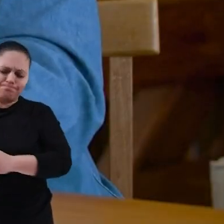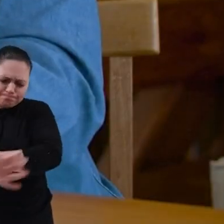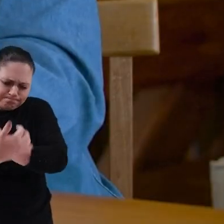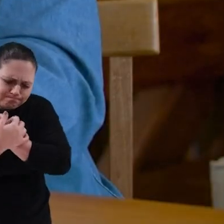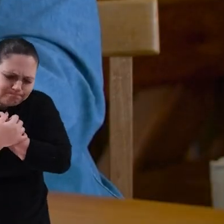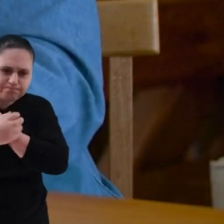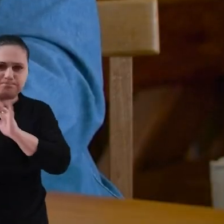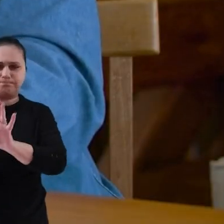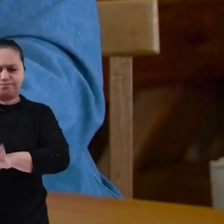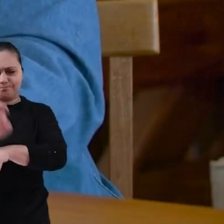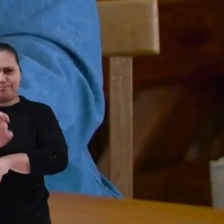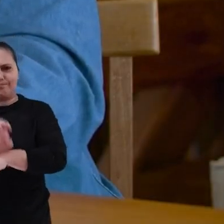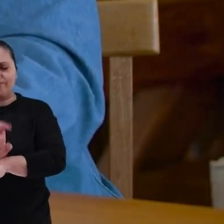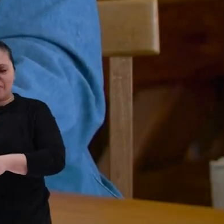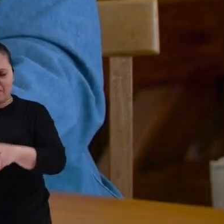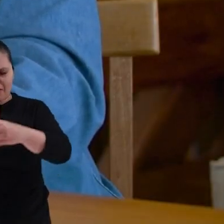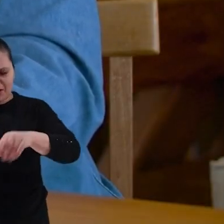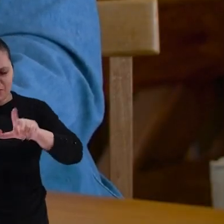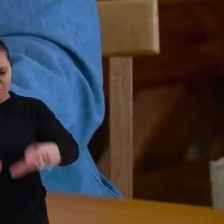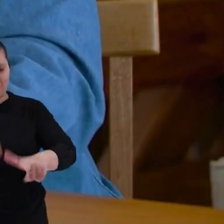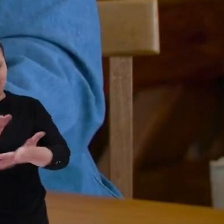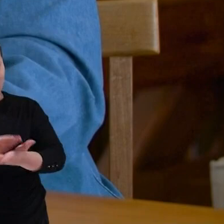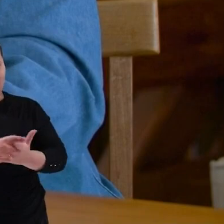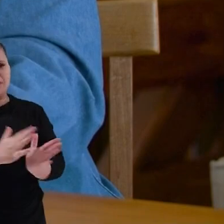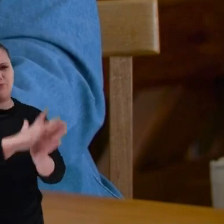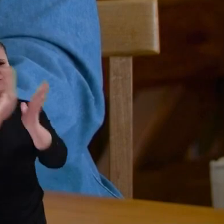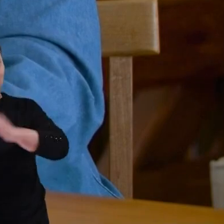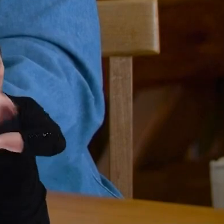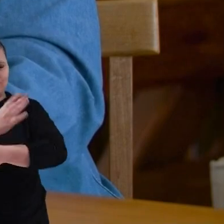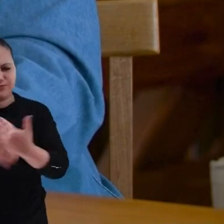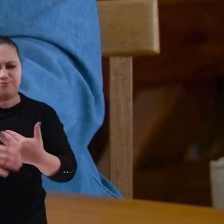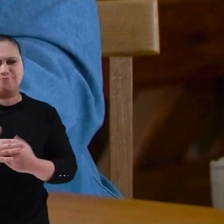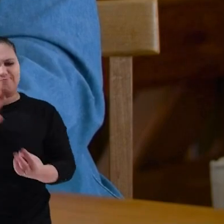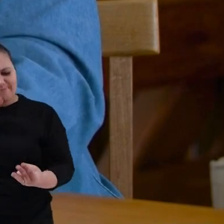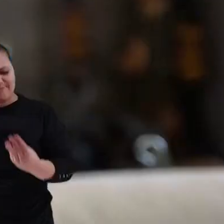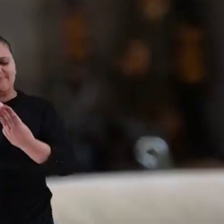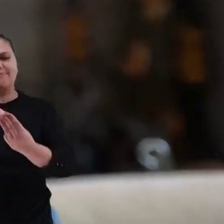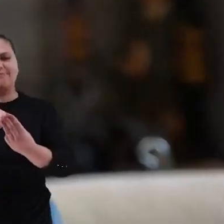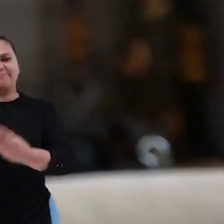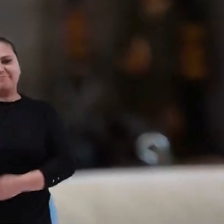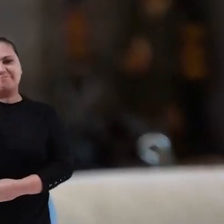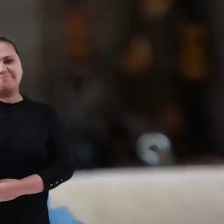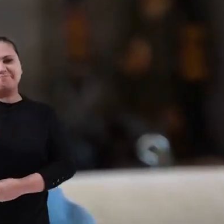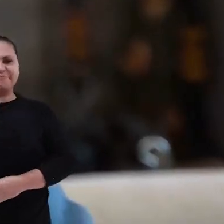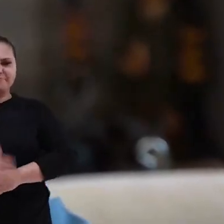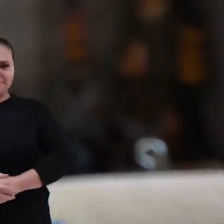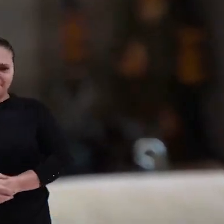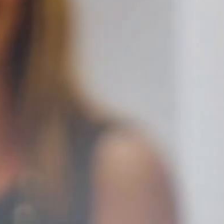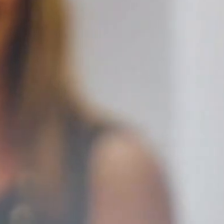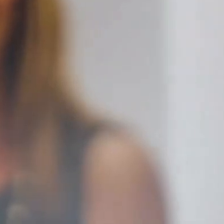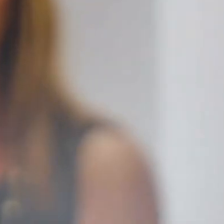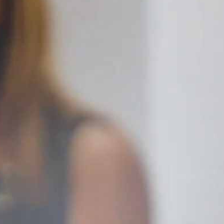acolhimento do Estado Dentro de uma sala de aula de turma integral É a missão da vida Eu